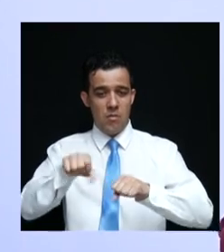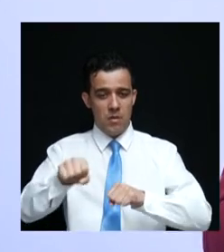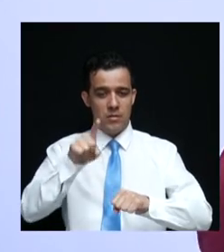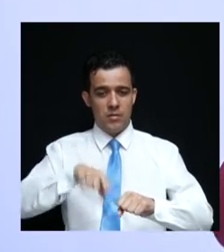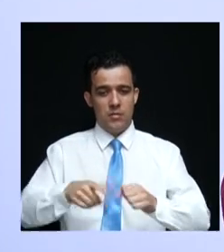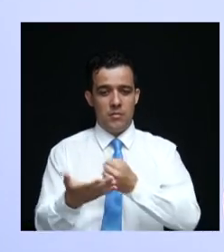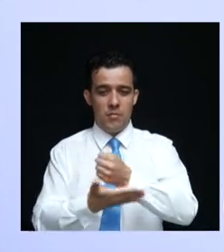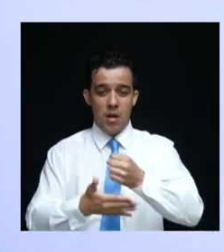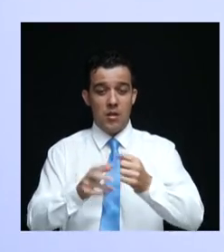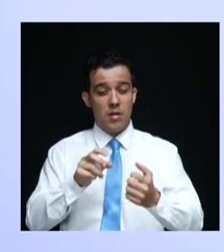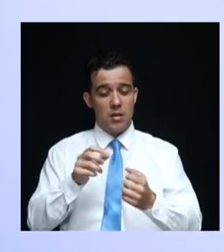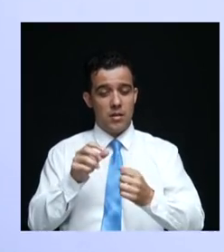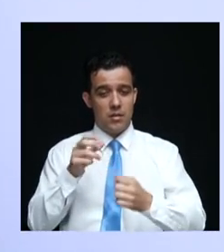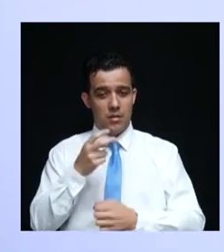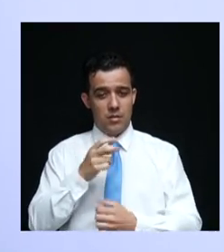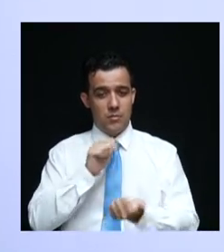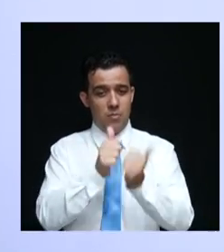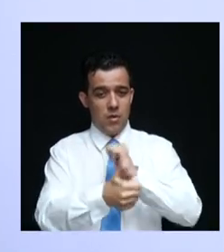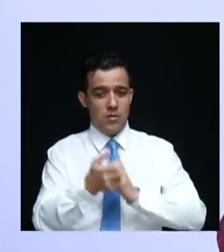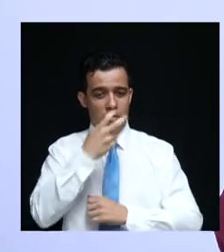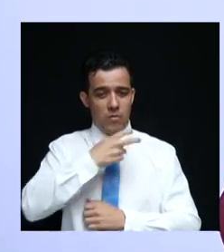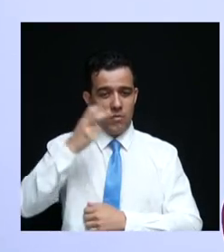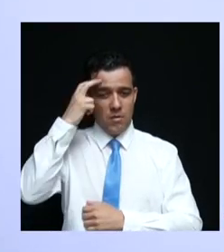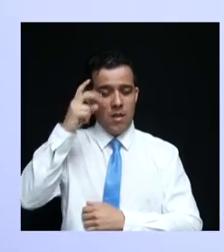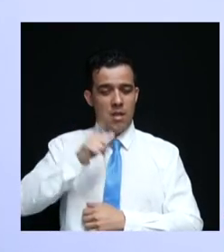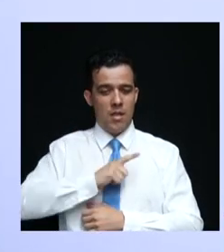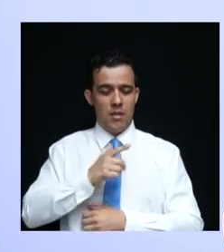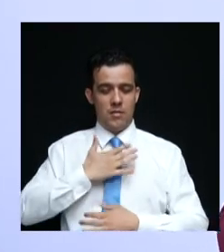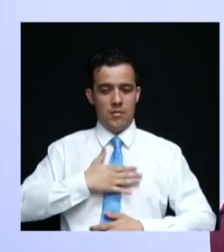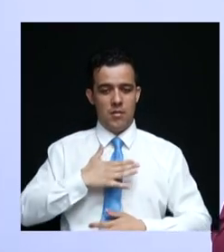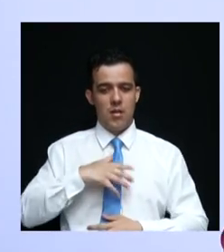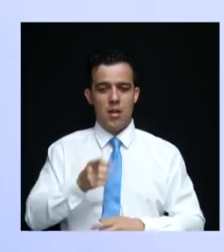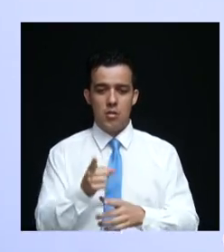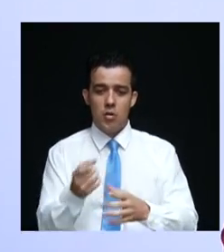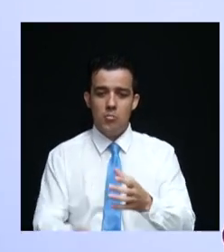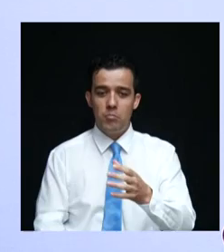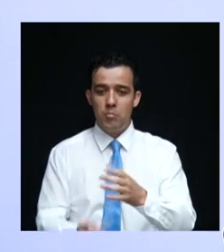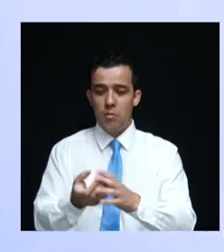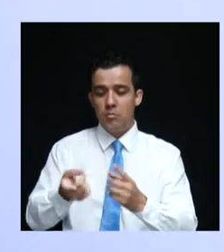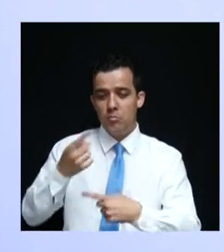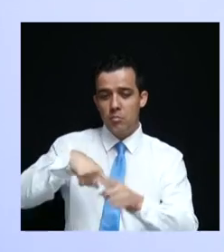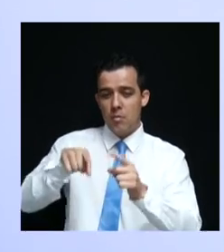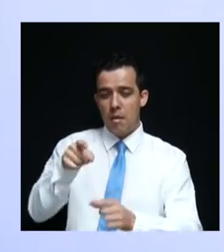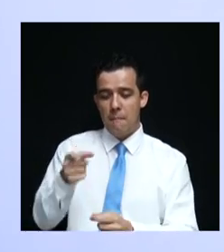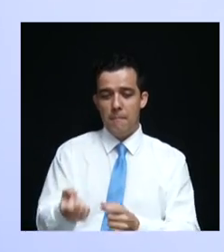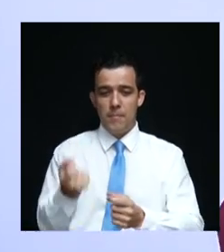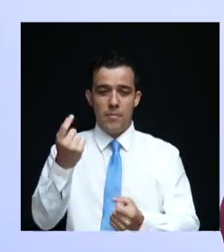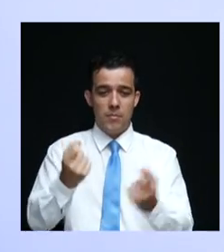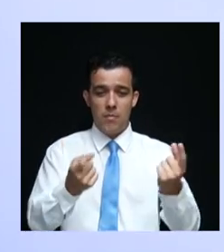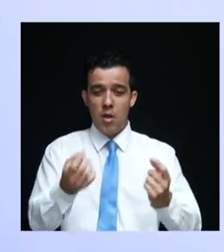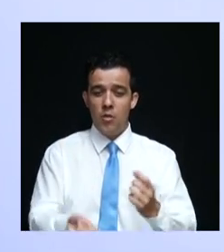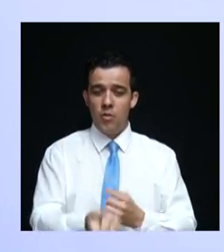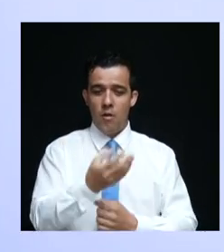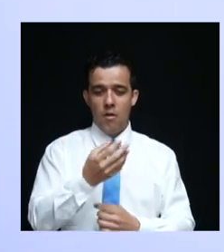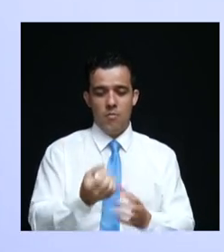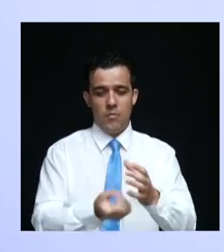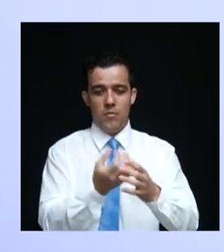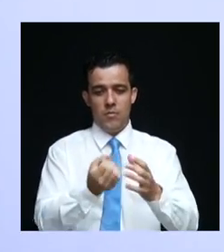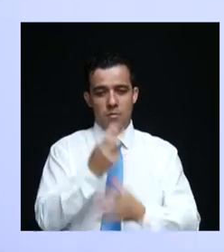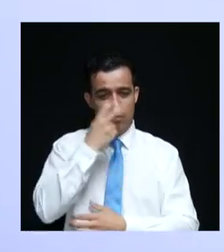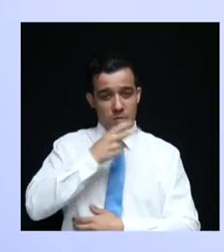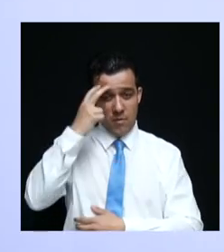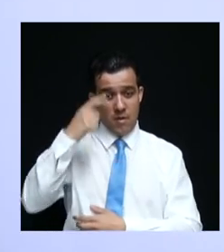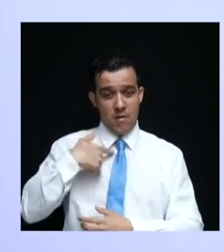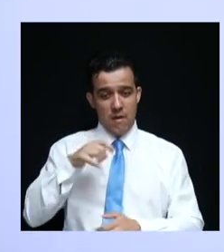cultura, para dar oportunidade, para que nós possamos ter novos desportistas e também novos produtores culturais. Quero fazer da